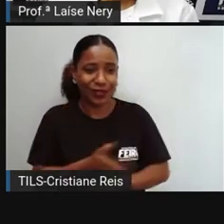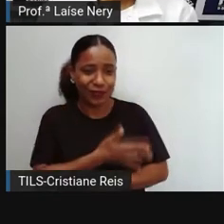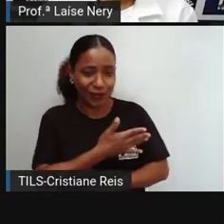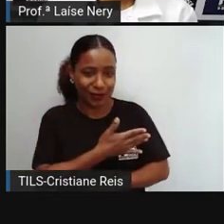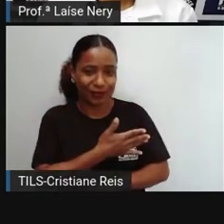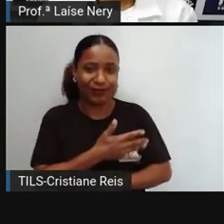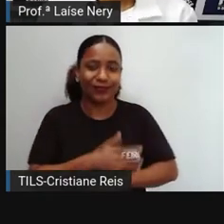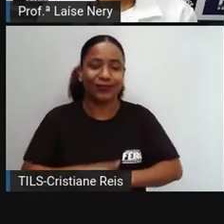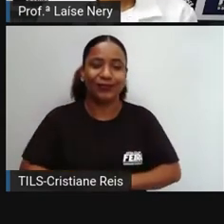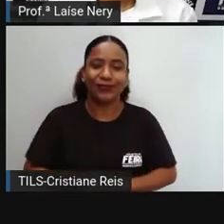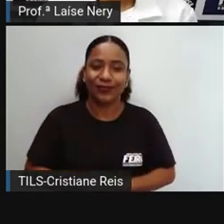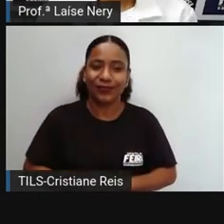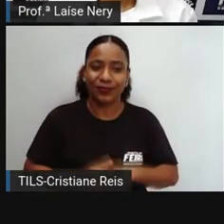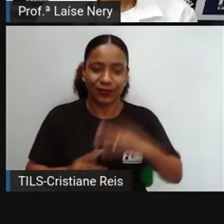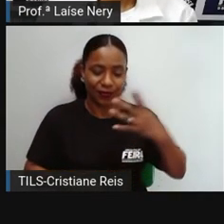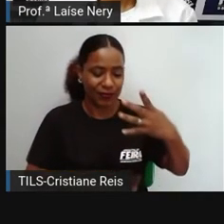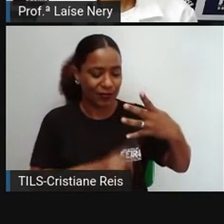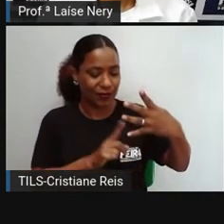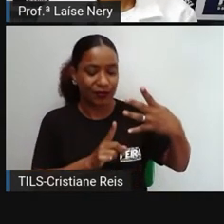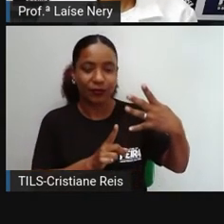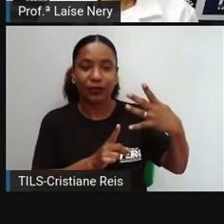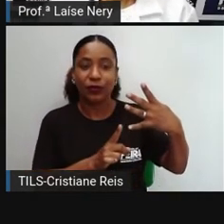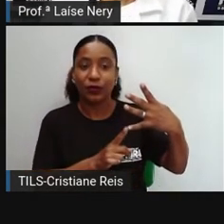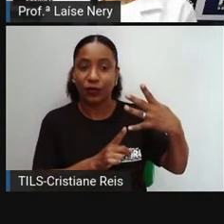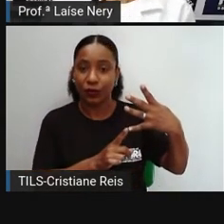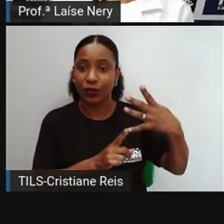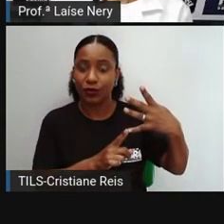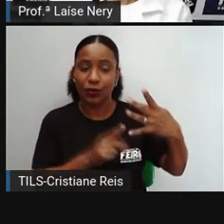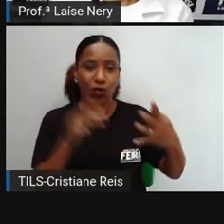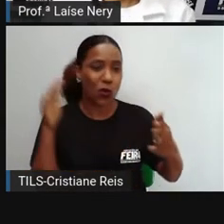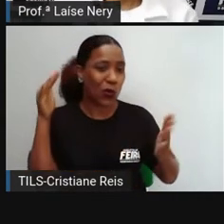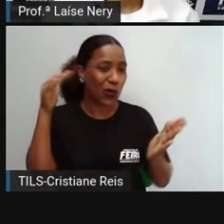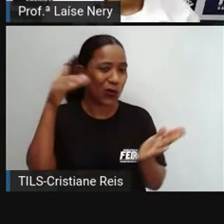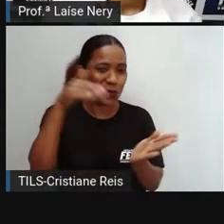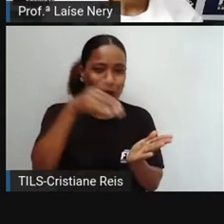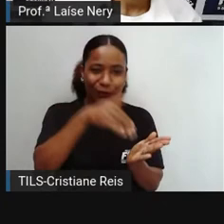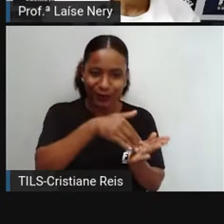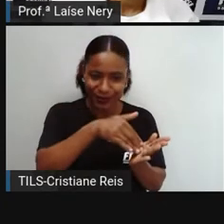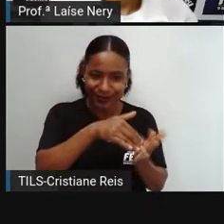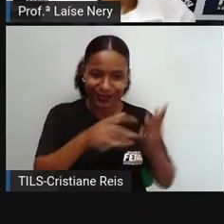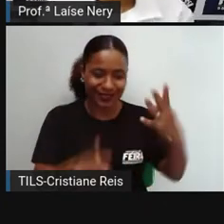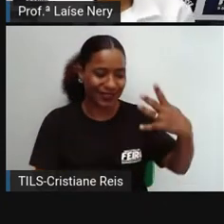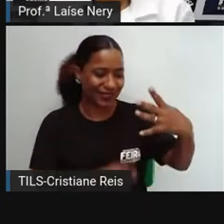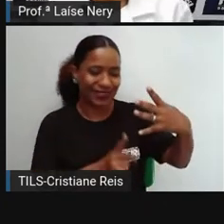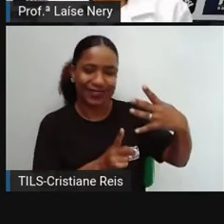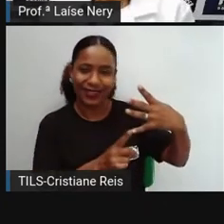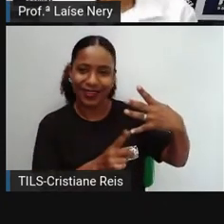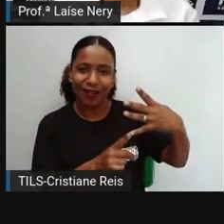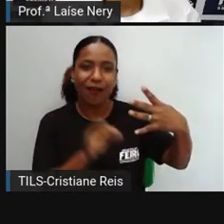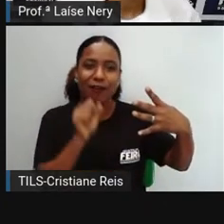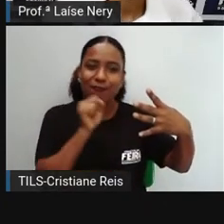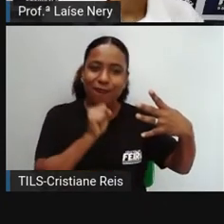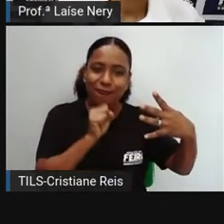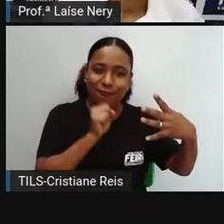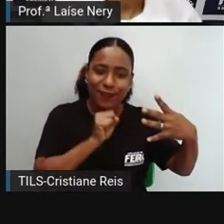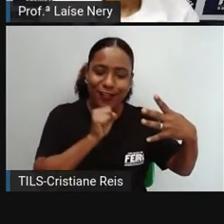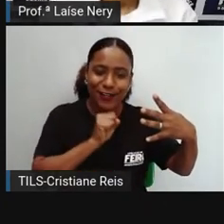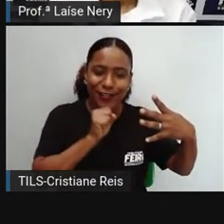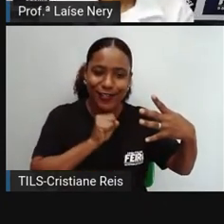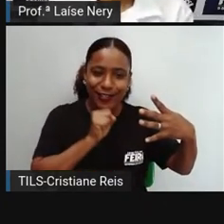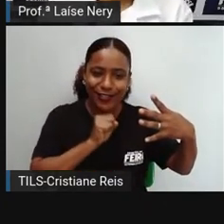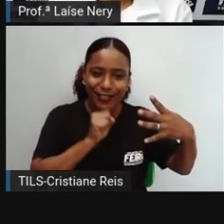E por último, vem a fase que se chama de velhice, terceira idade, melhor idade,